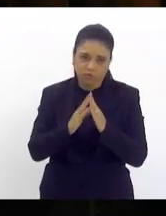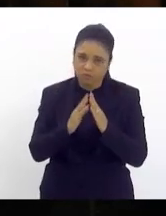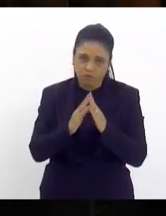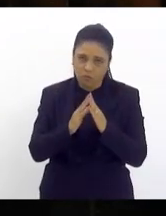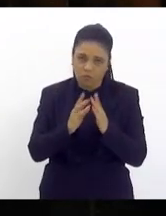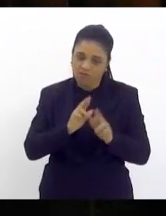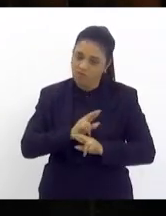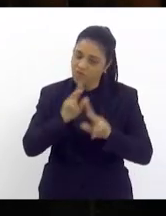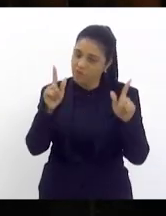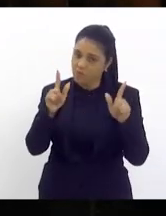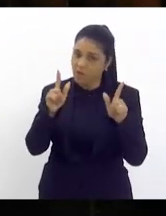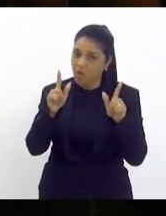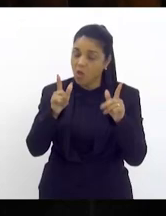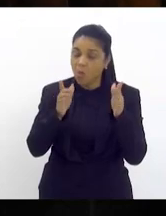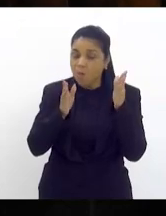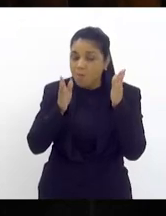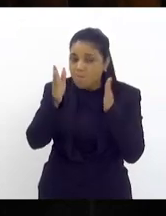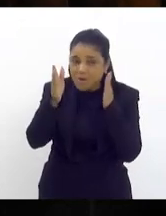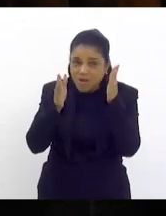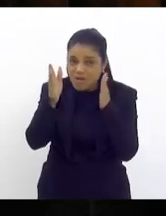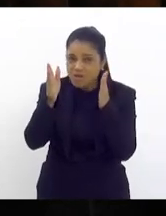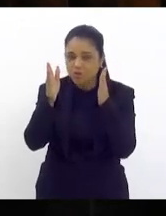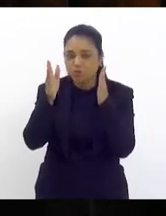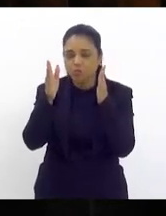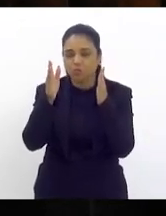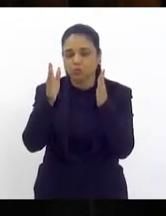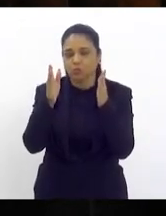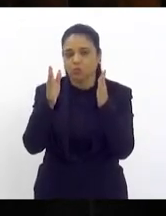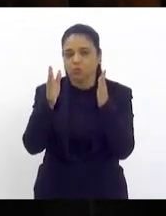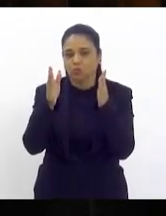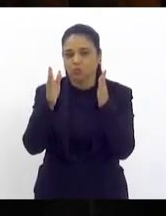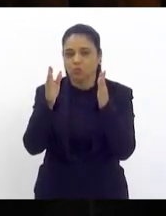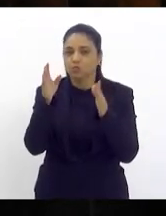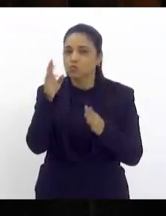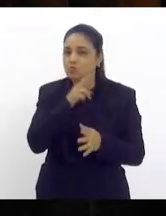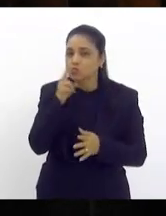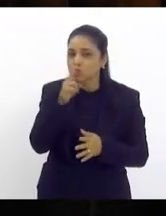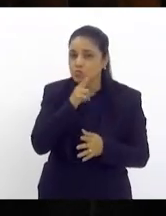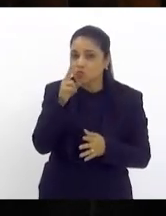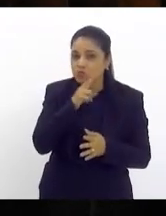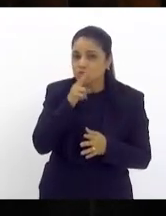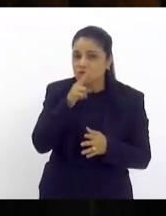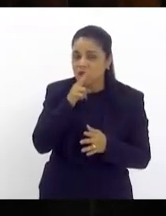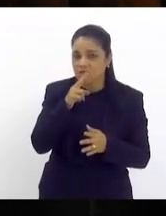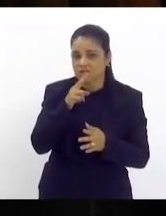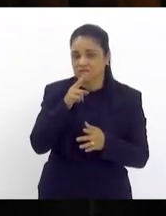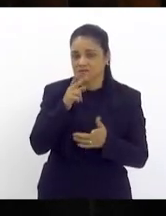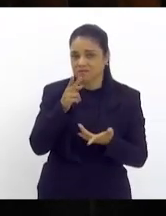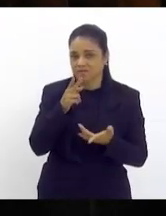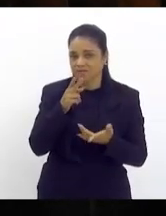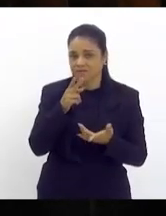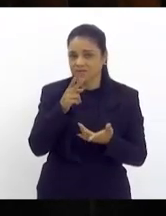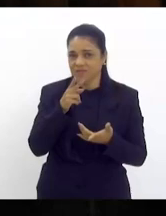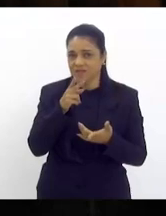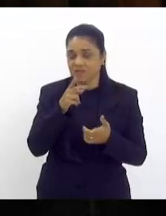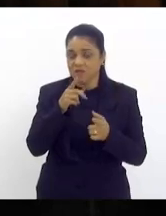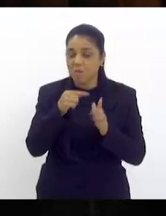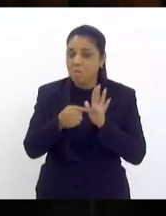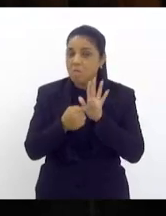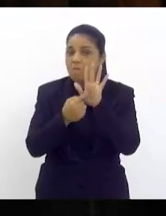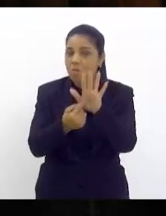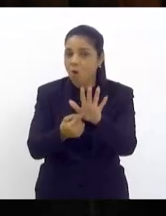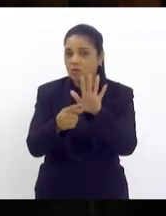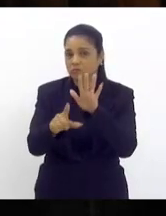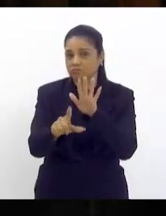medida para um momento de calamidade e de urgência como diz muito bem essa indicação legislativa